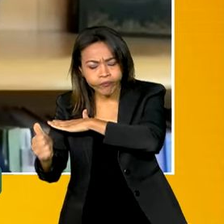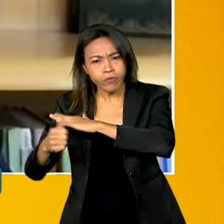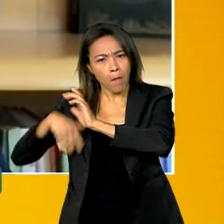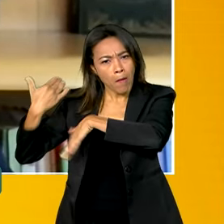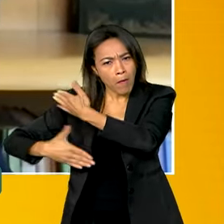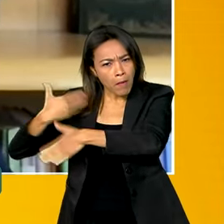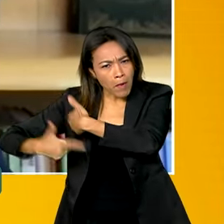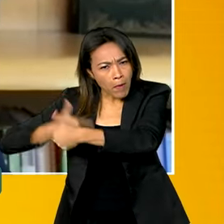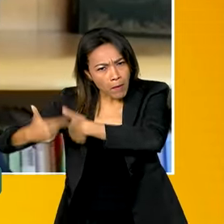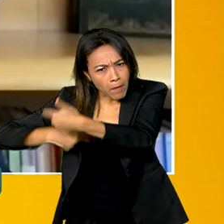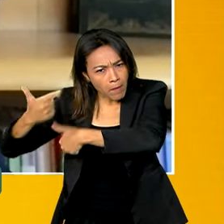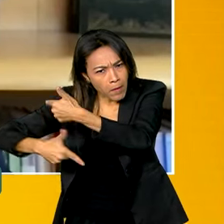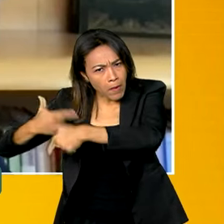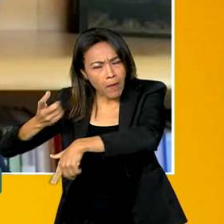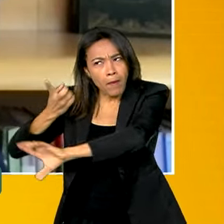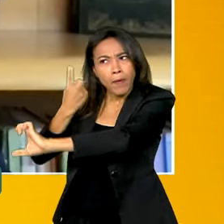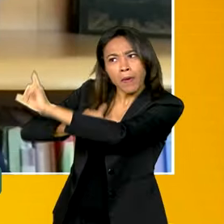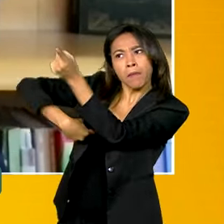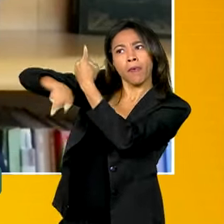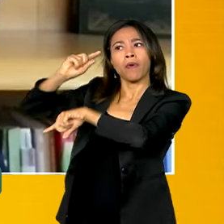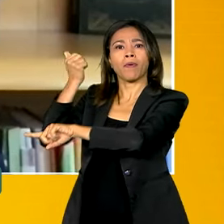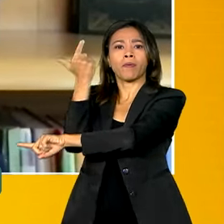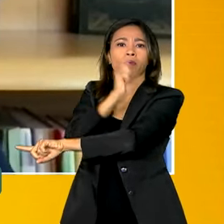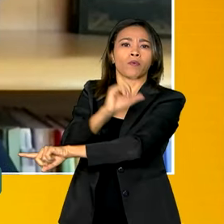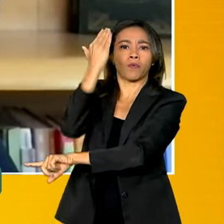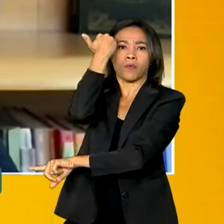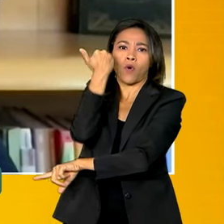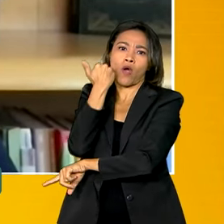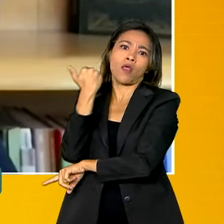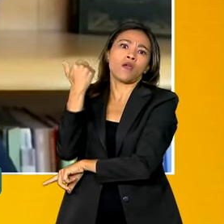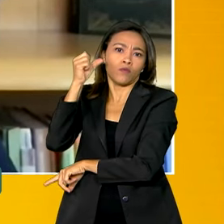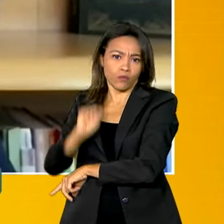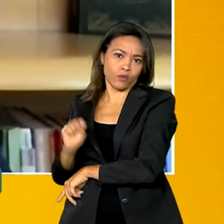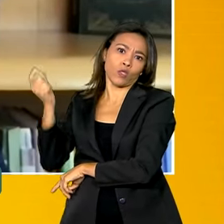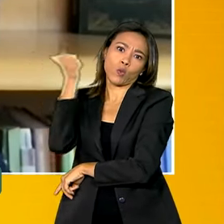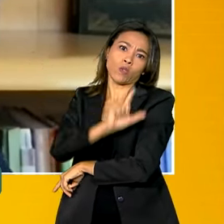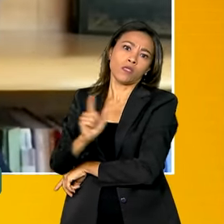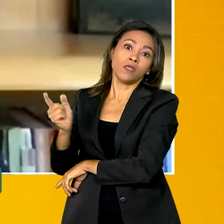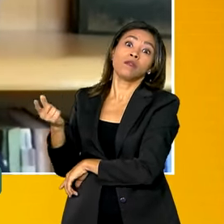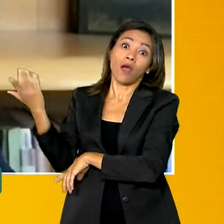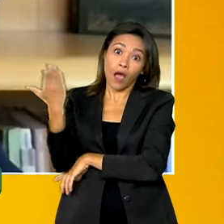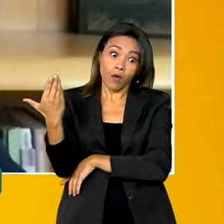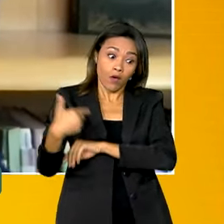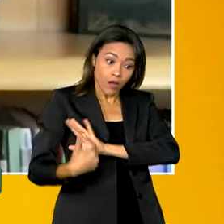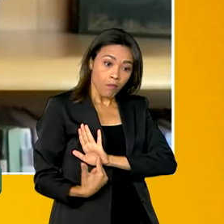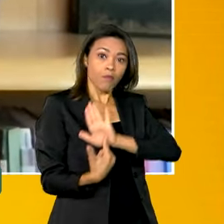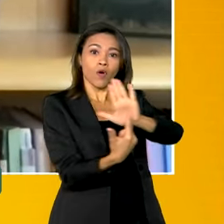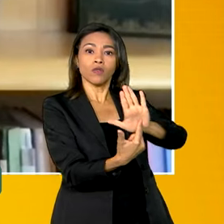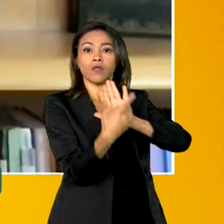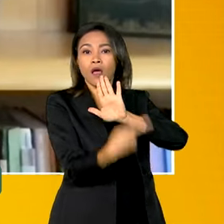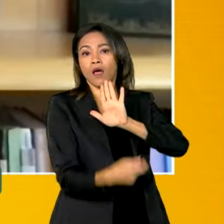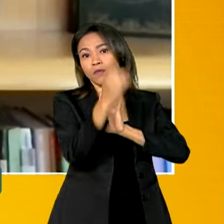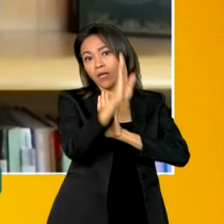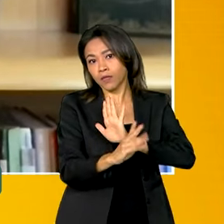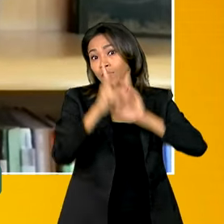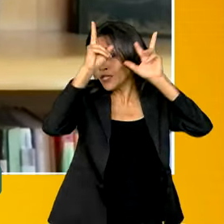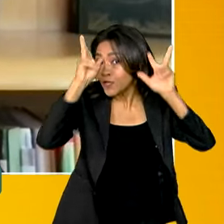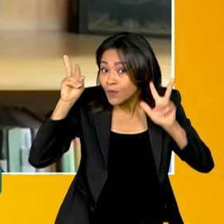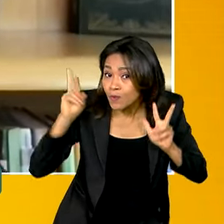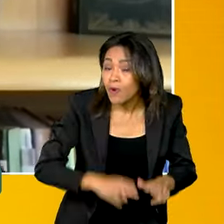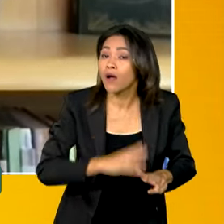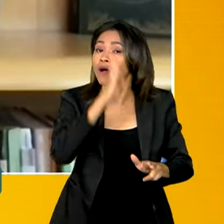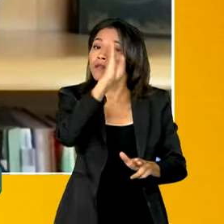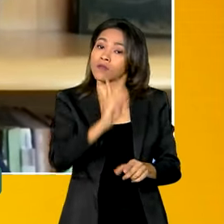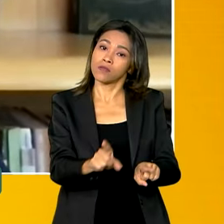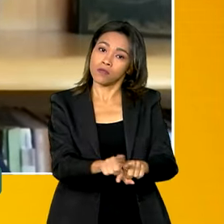cultural e cinematográfica, do audiovisual na Coreia do Sul. Então, assim também nós estamos precisando fazer aqui no Brasil,